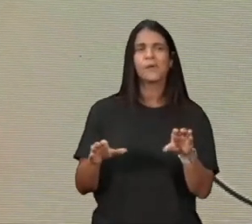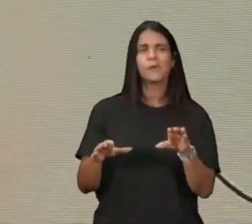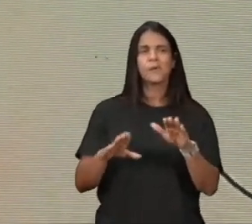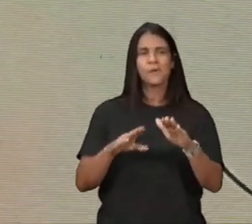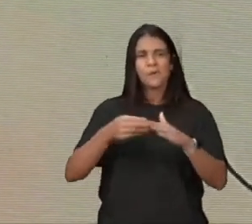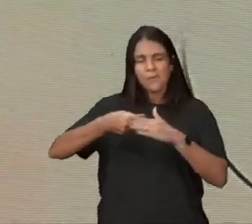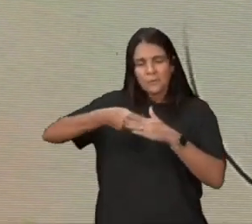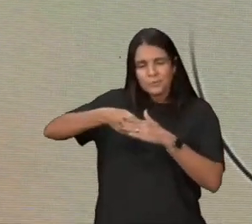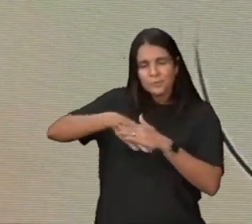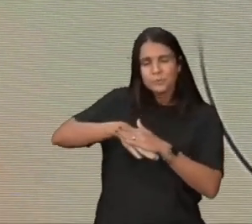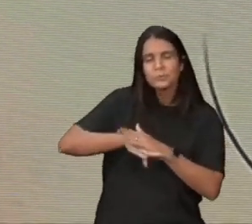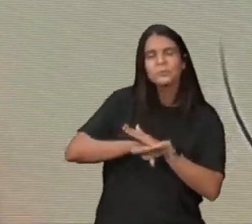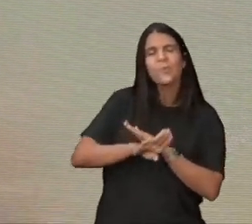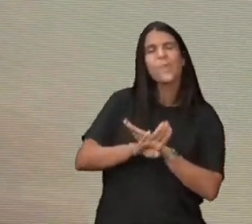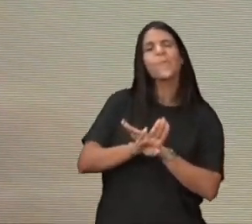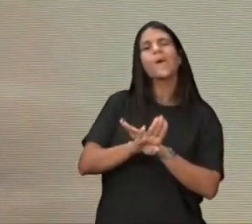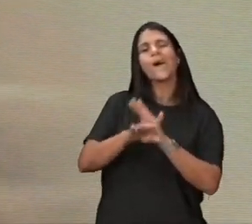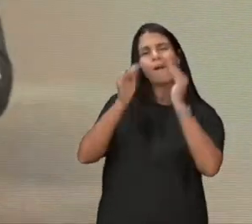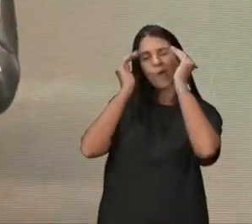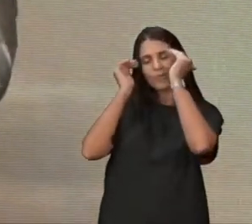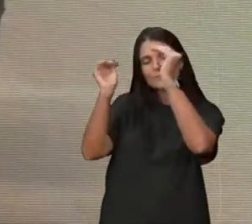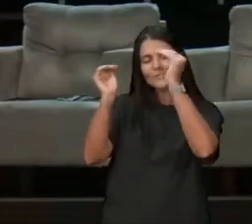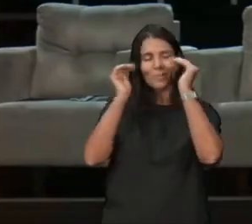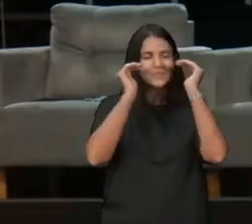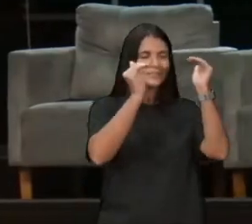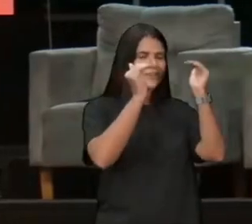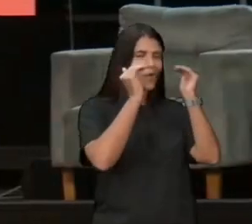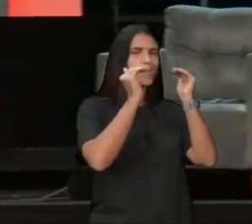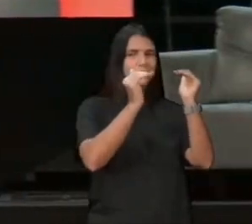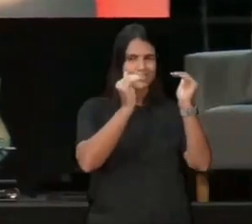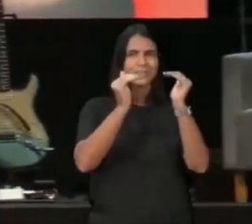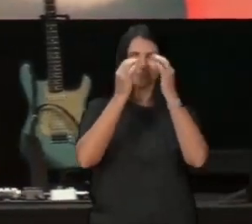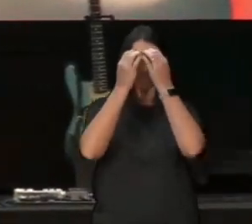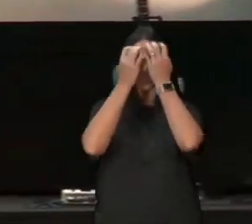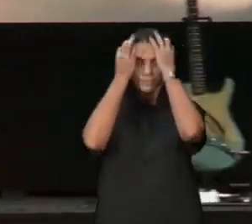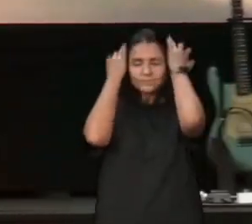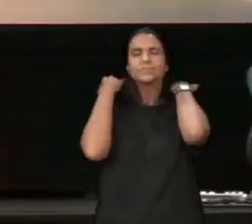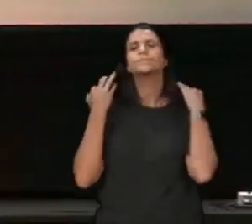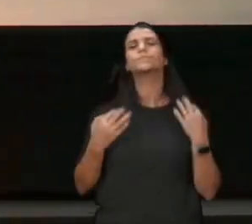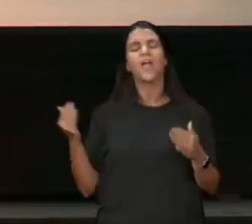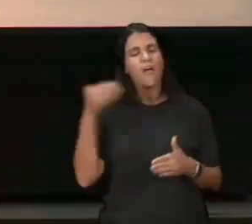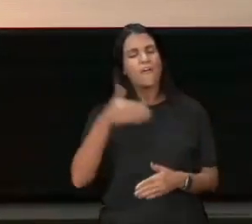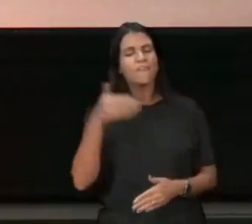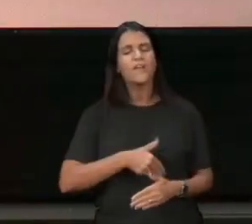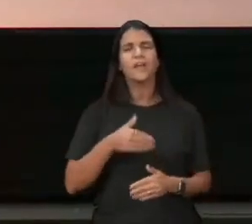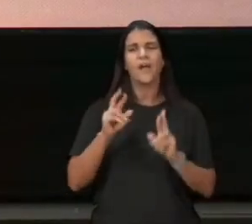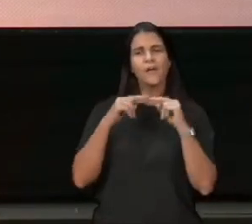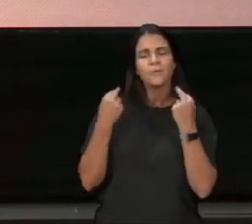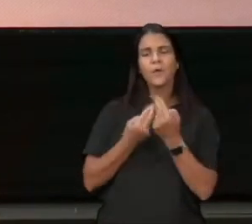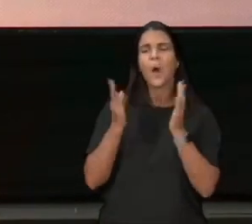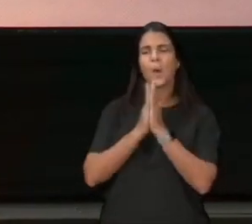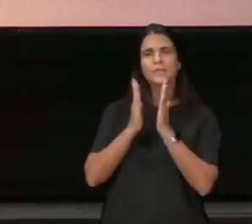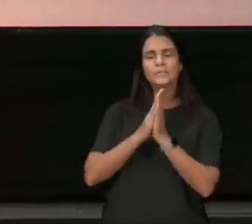começa a falar assim, poxa, é para abrir o eu vou abrir, é para cuidar de gente, eu vou cuidar, é para ser frutífero, eu ser, é para vir para a reunião de oração, eu vou estar, é